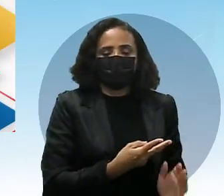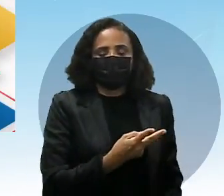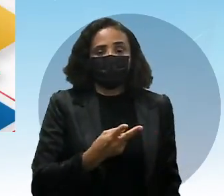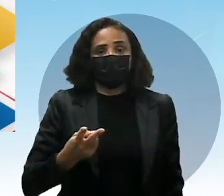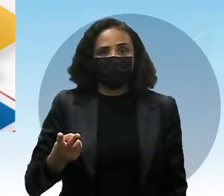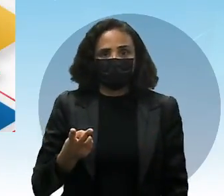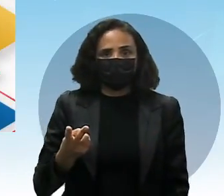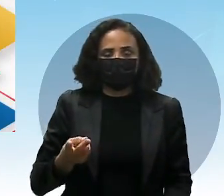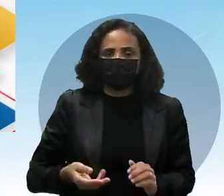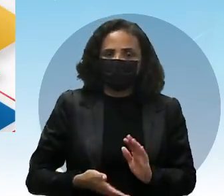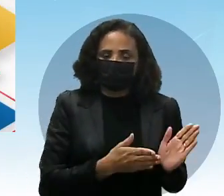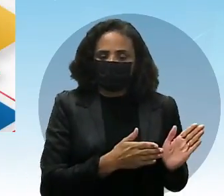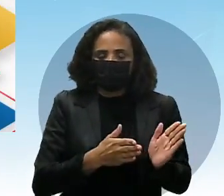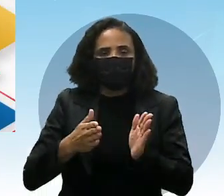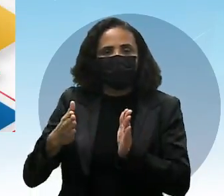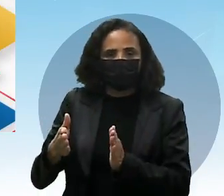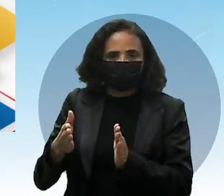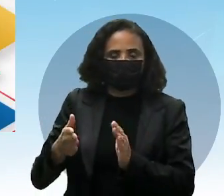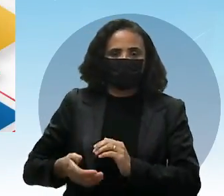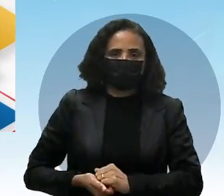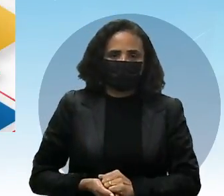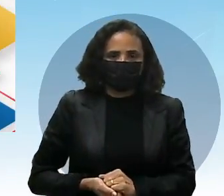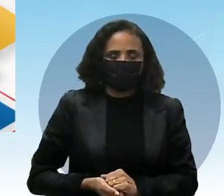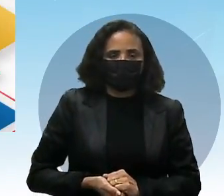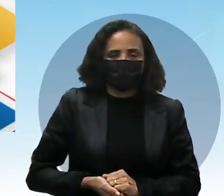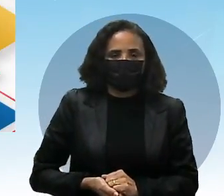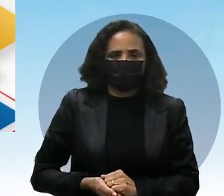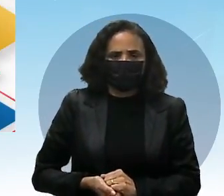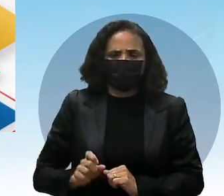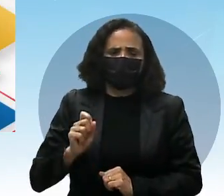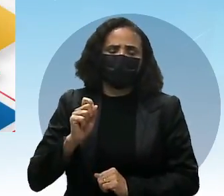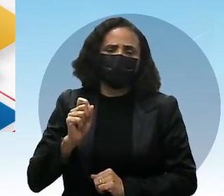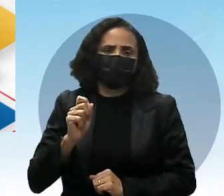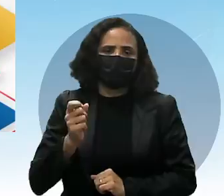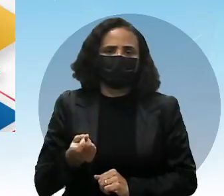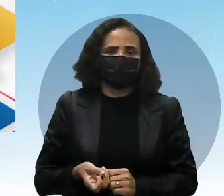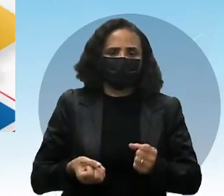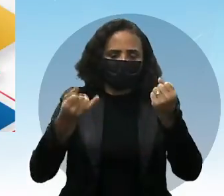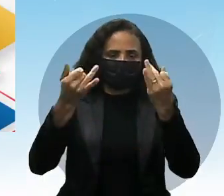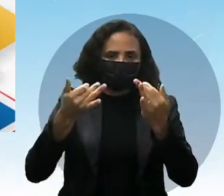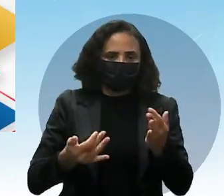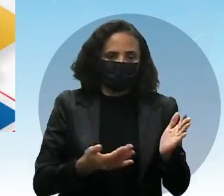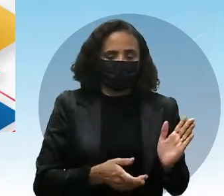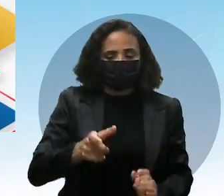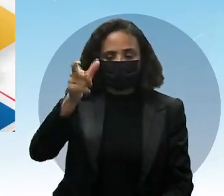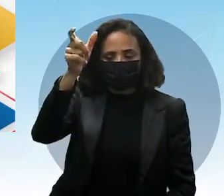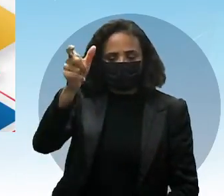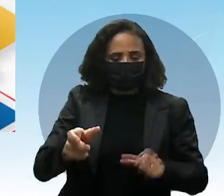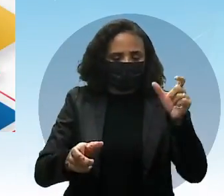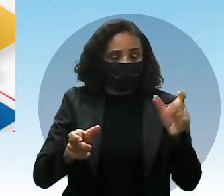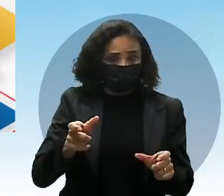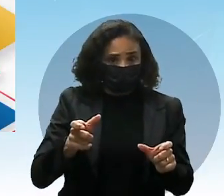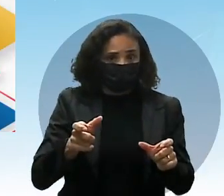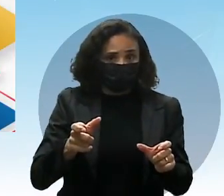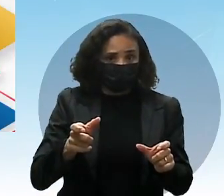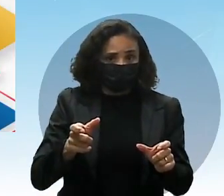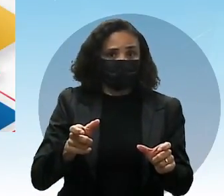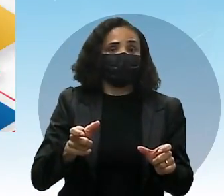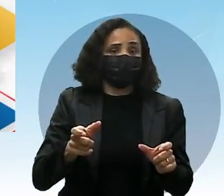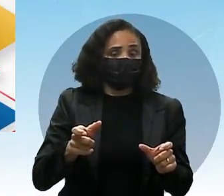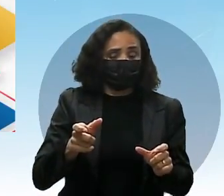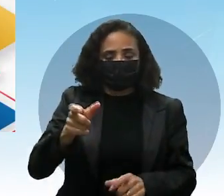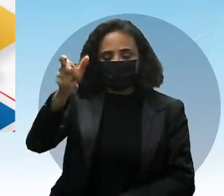Das duas tirinhas Que versava sobre o mesmo personagem Né?